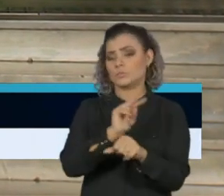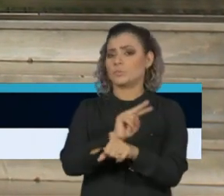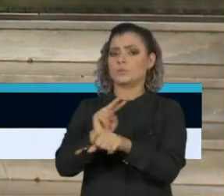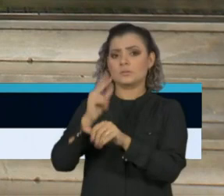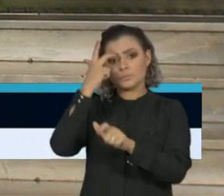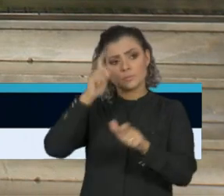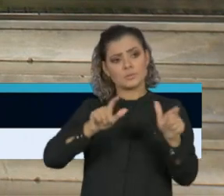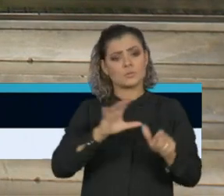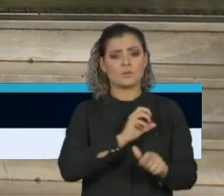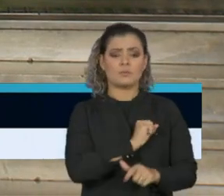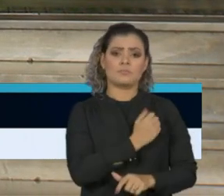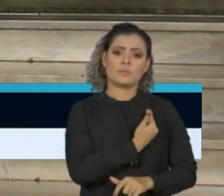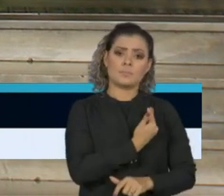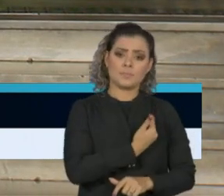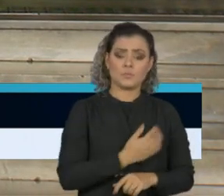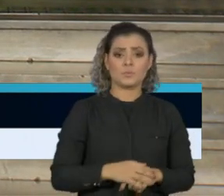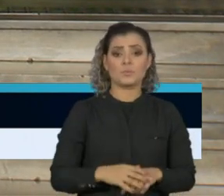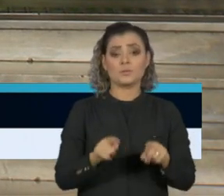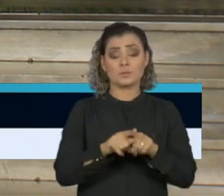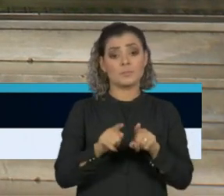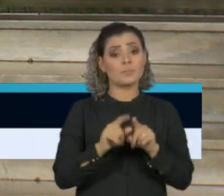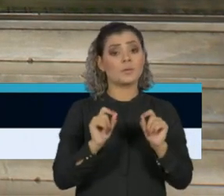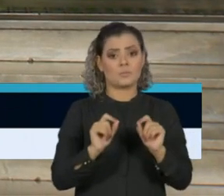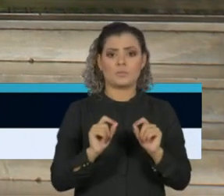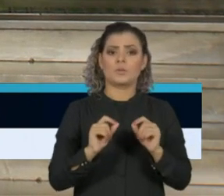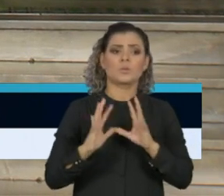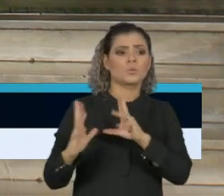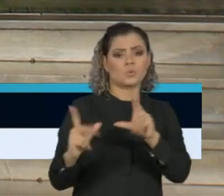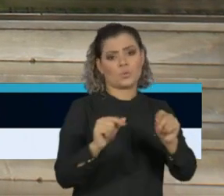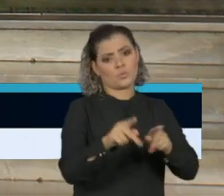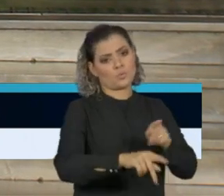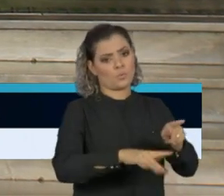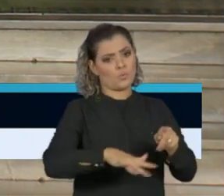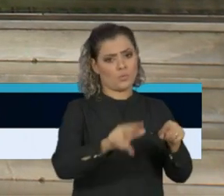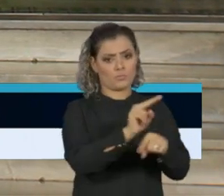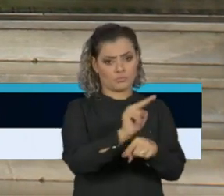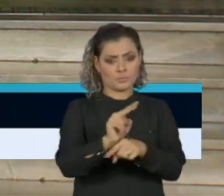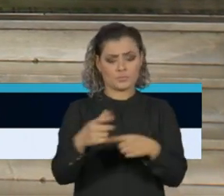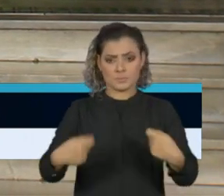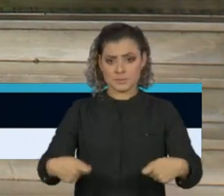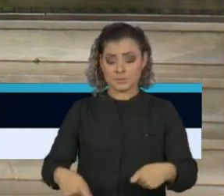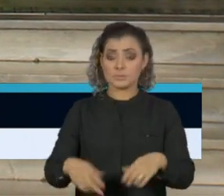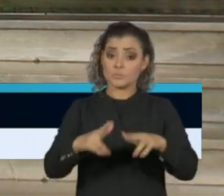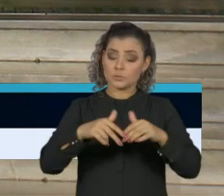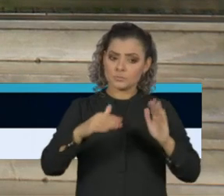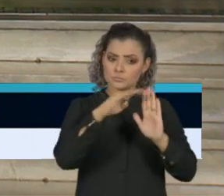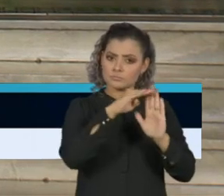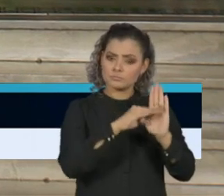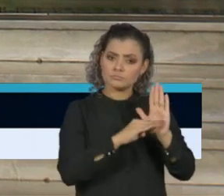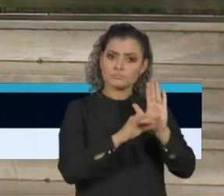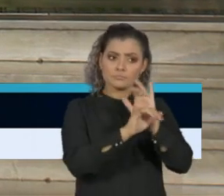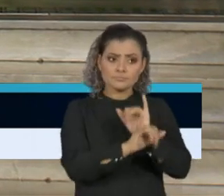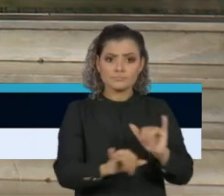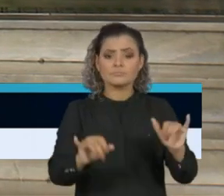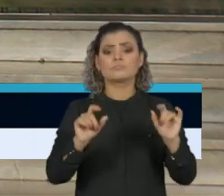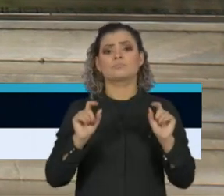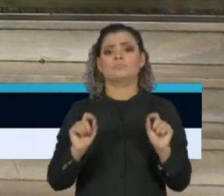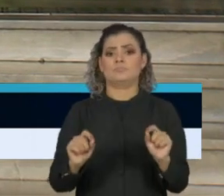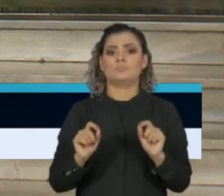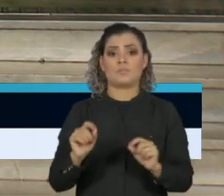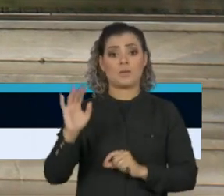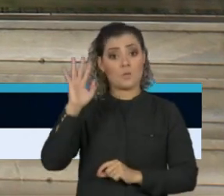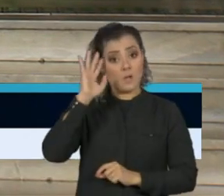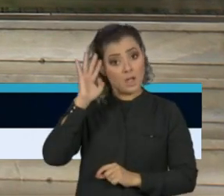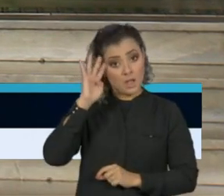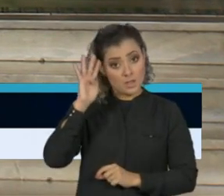vocês gostam e da comunidade de forma geral. E avaliando medidas que poderão ser anunciadas na quarta